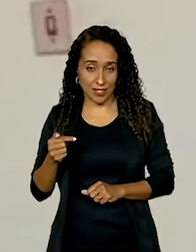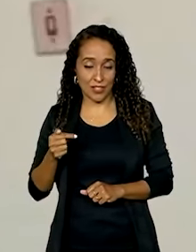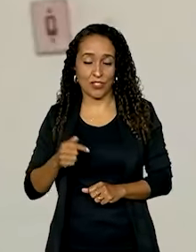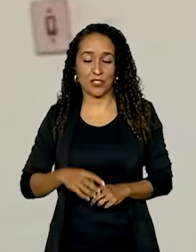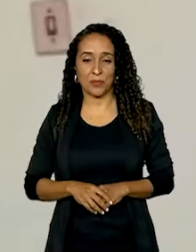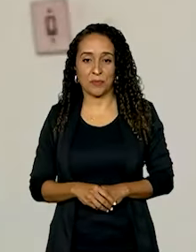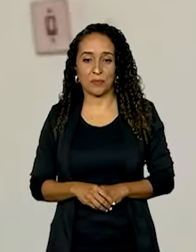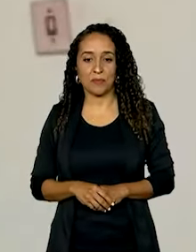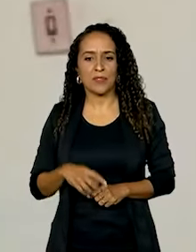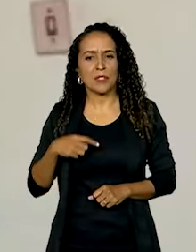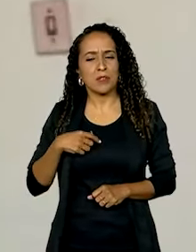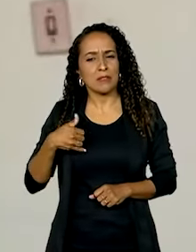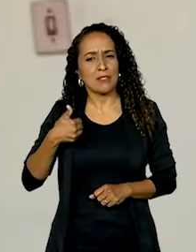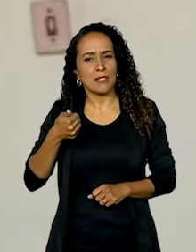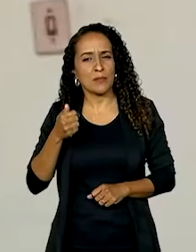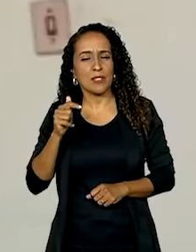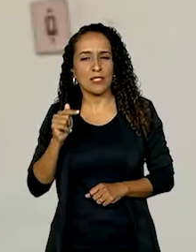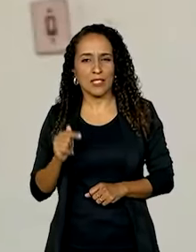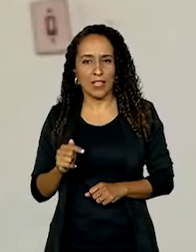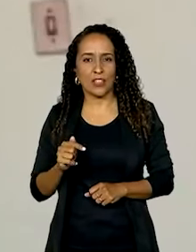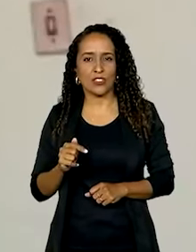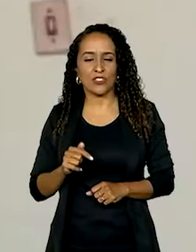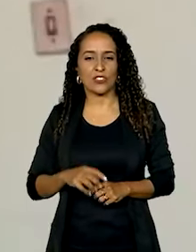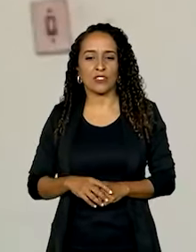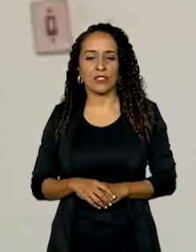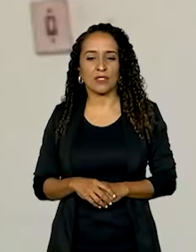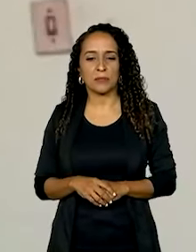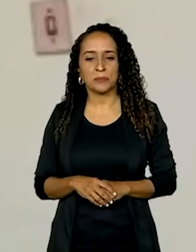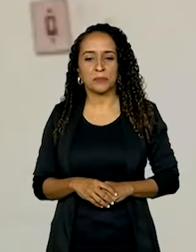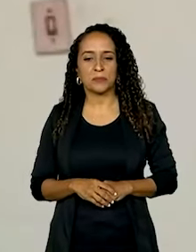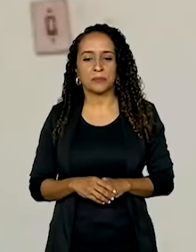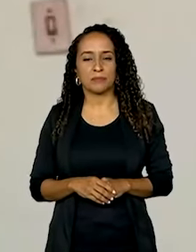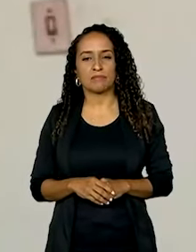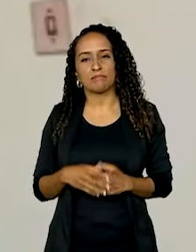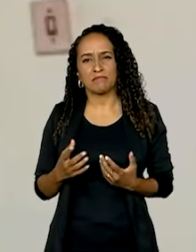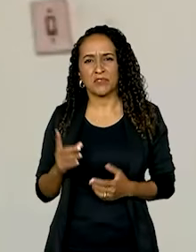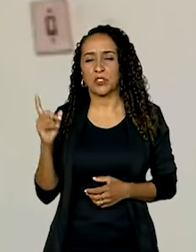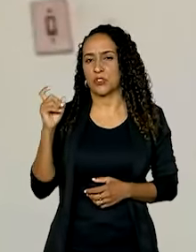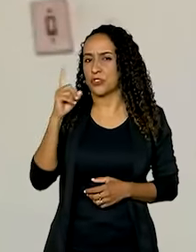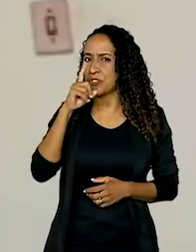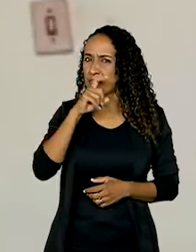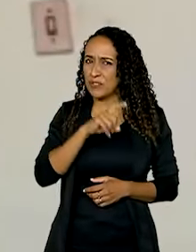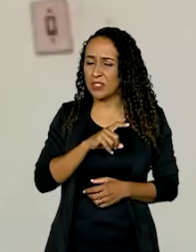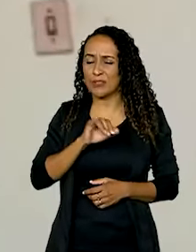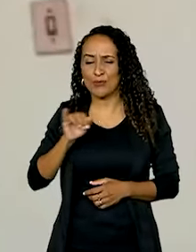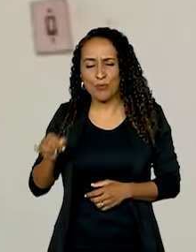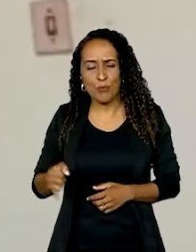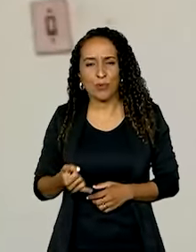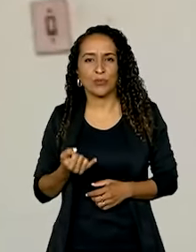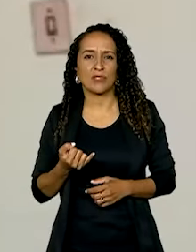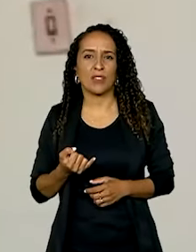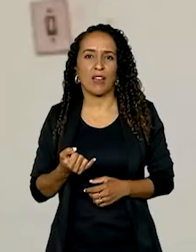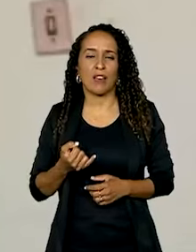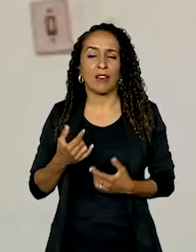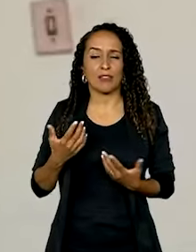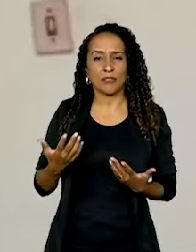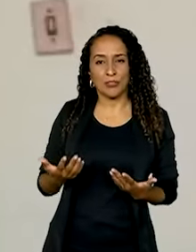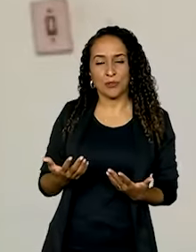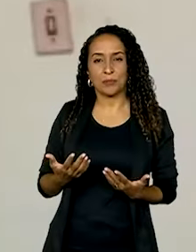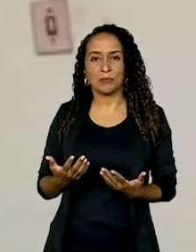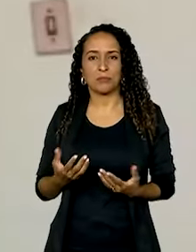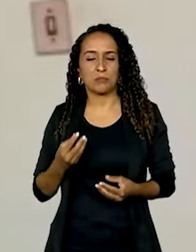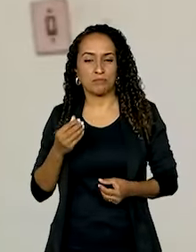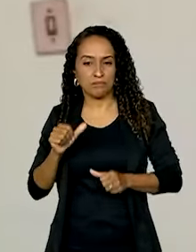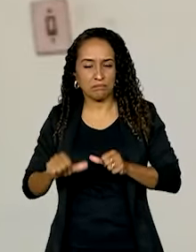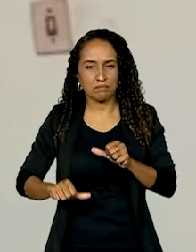Eu com 57 anos, né, fica mais difícil as oportunidades que aparecem, né, para a